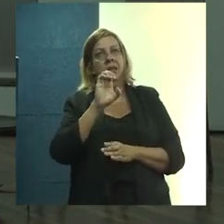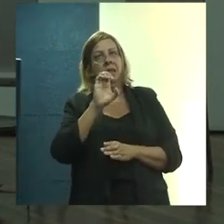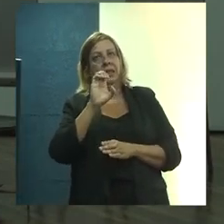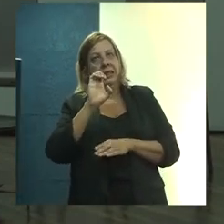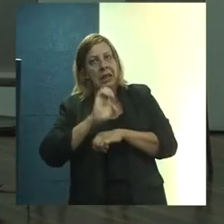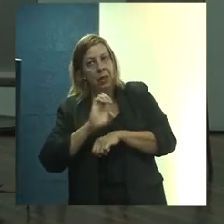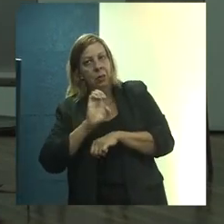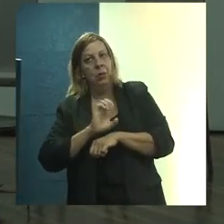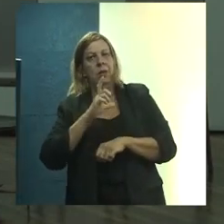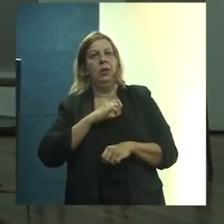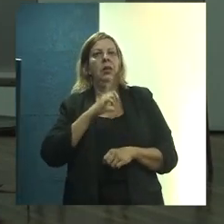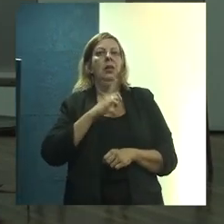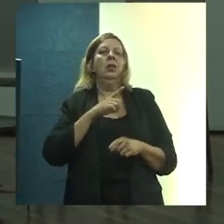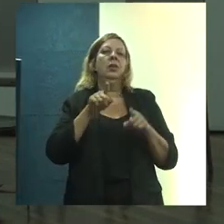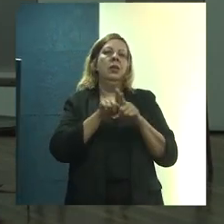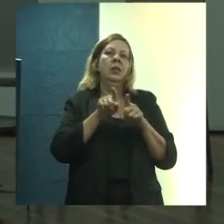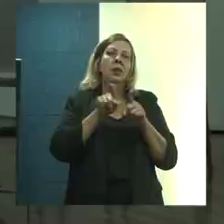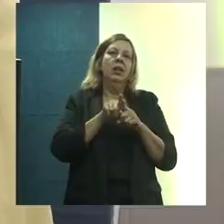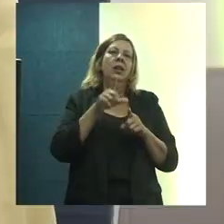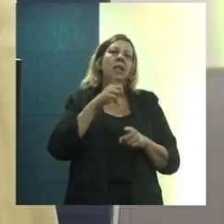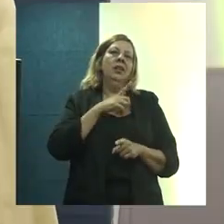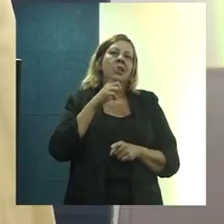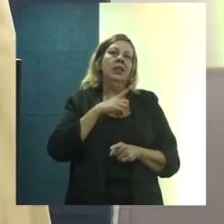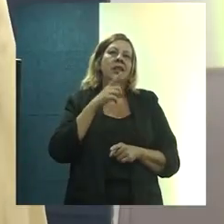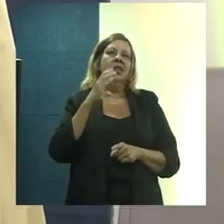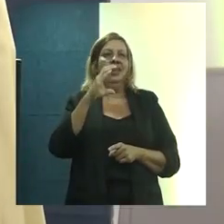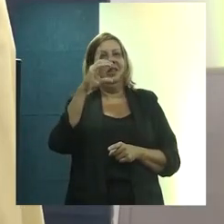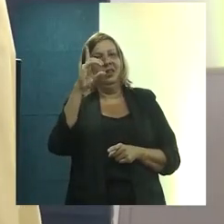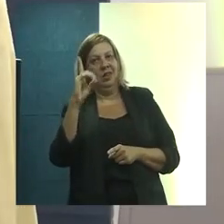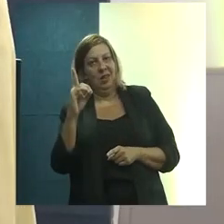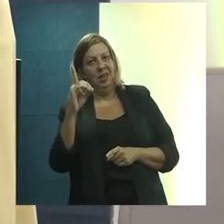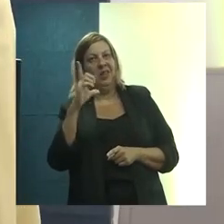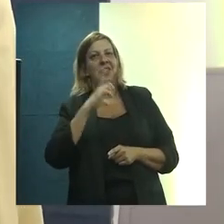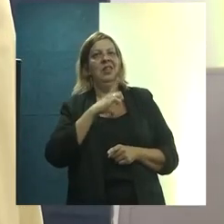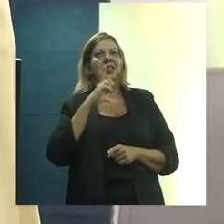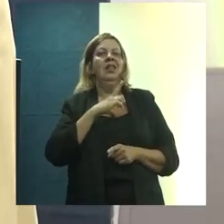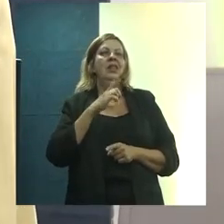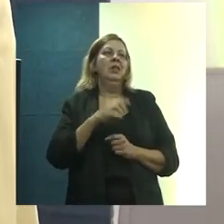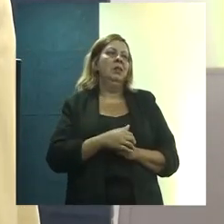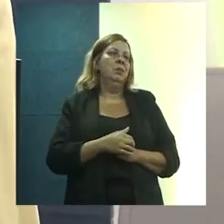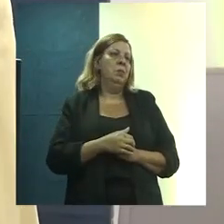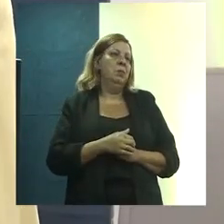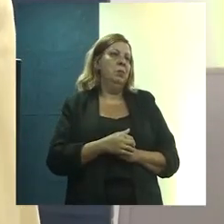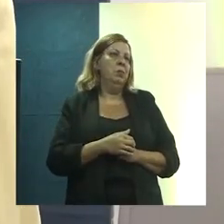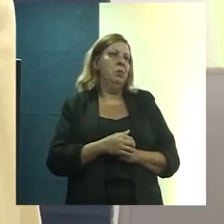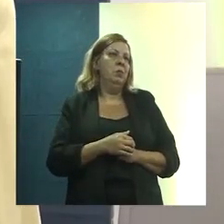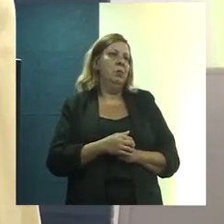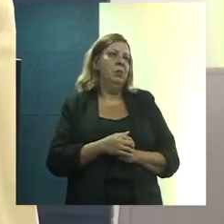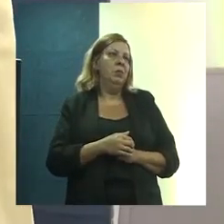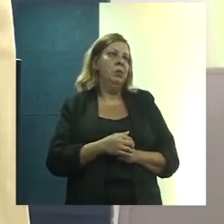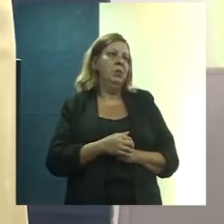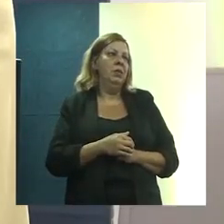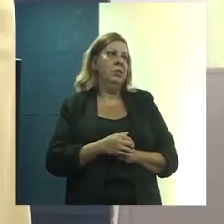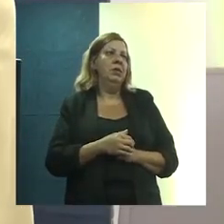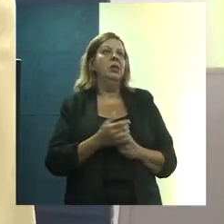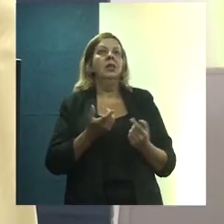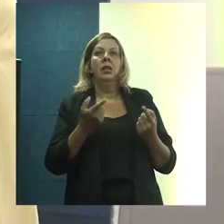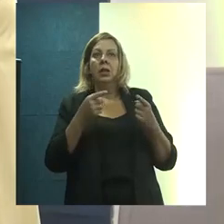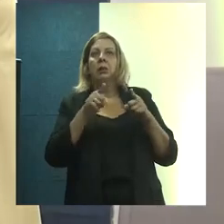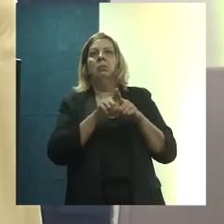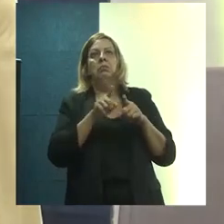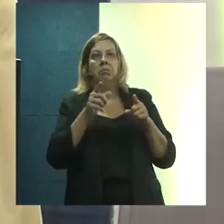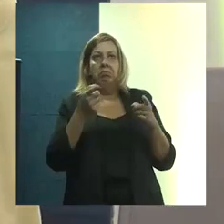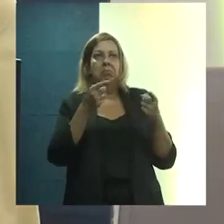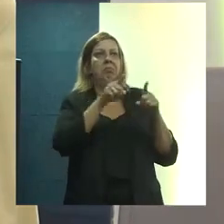isso dentro do CAL. A Shirley não está aqui também, que é nossa coordenadora de CEPUA. Então, isso tudo sempre é feito a muitas